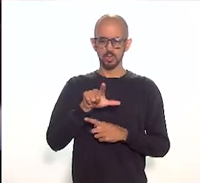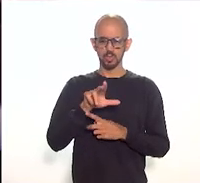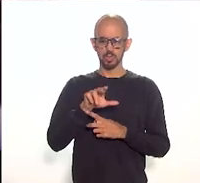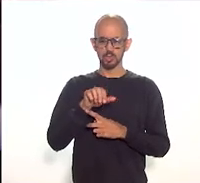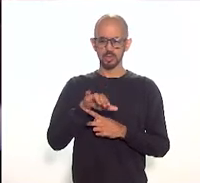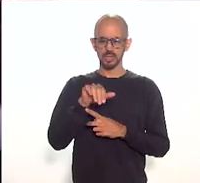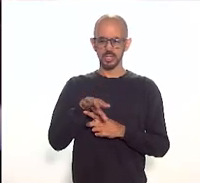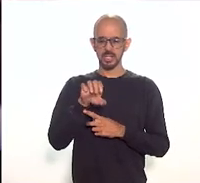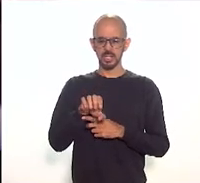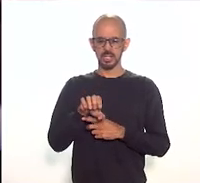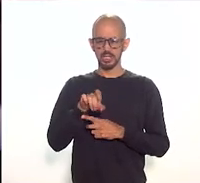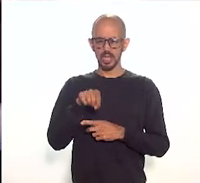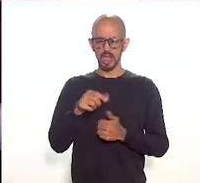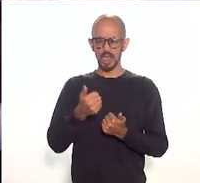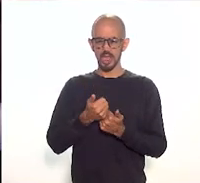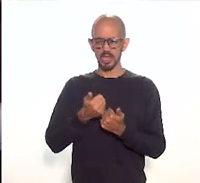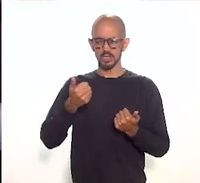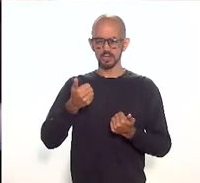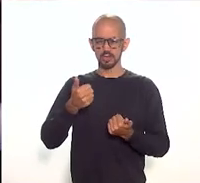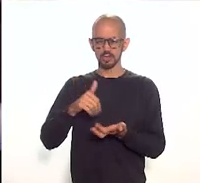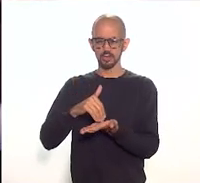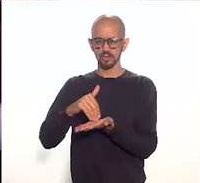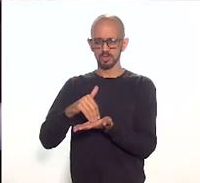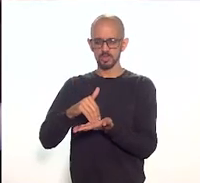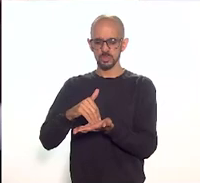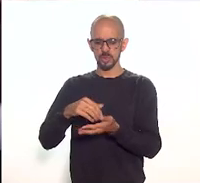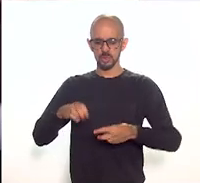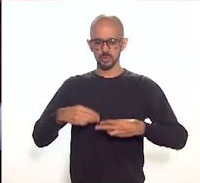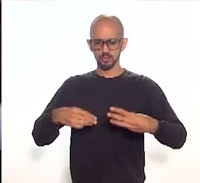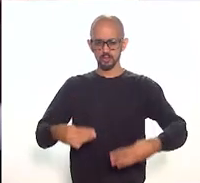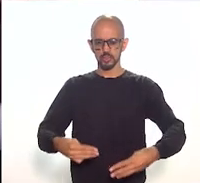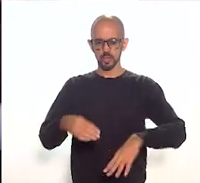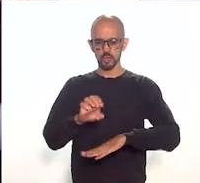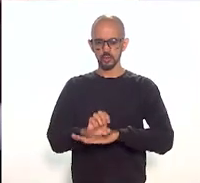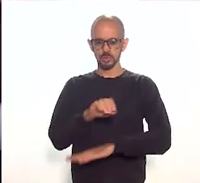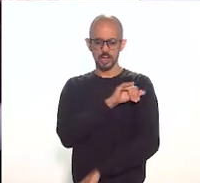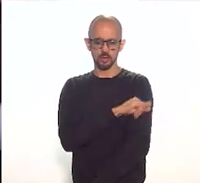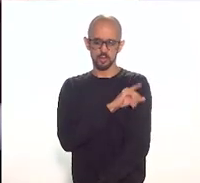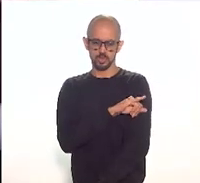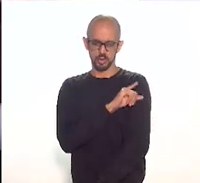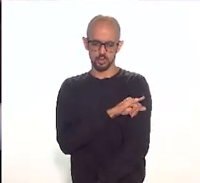representante é superintendência de museus do estado do Rio de Janeiro